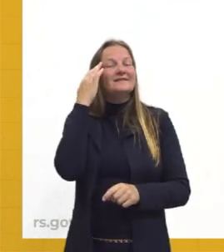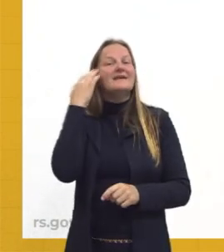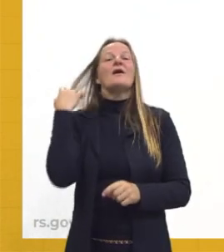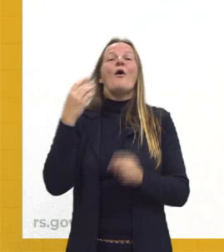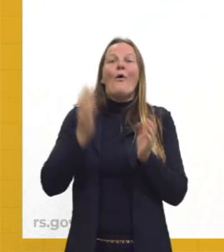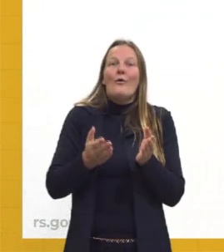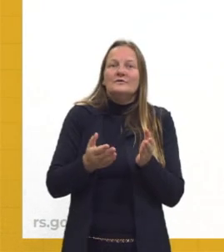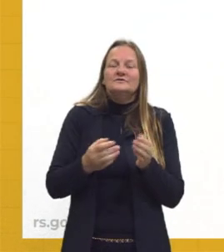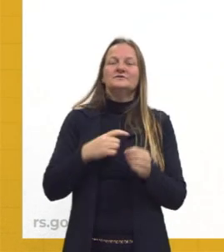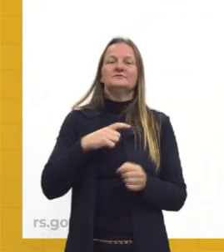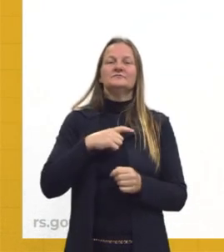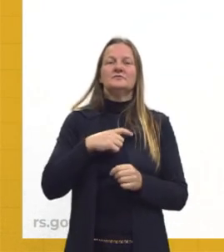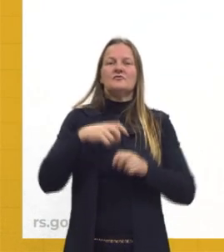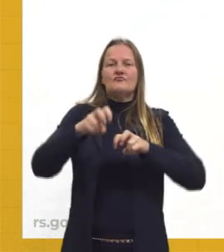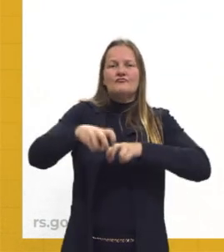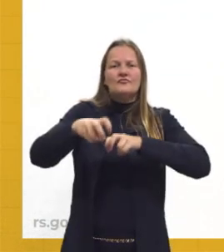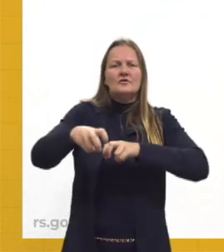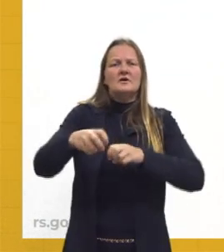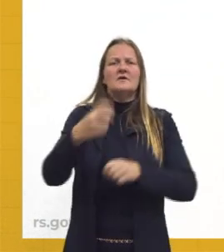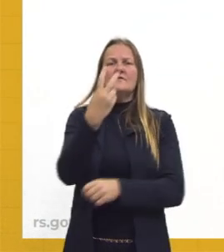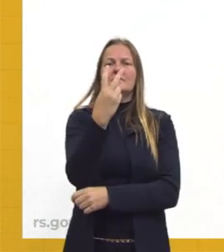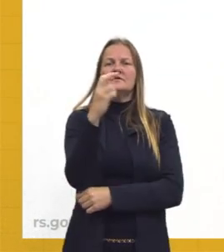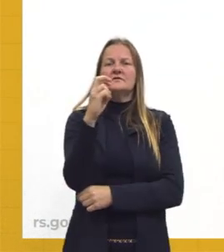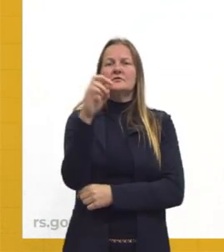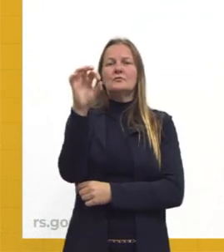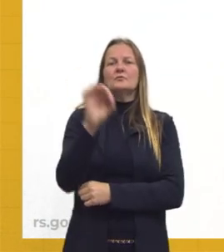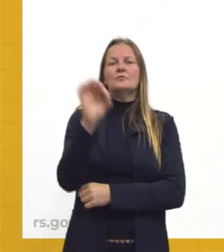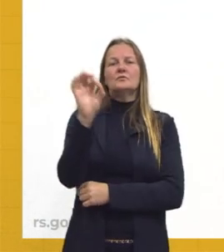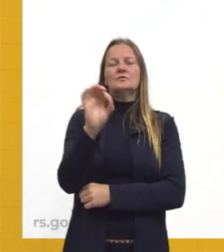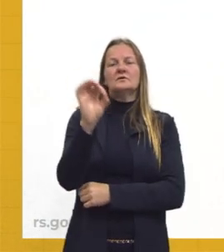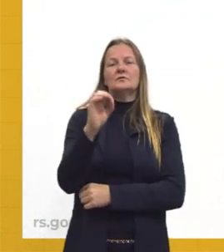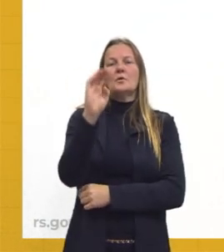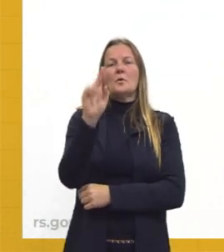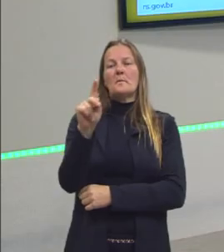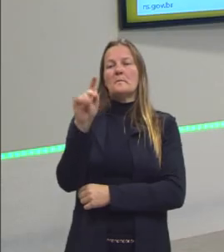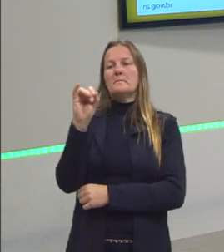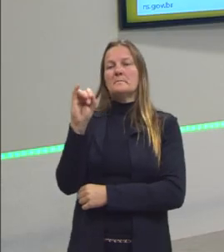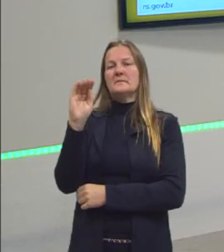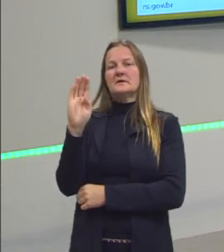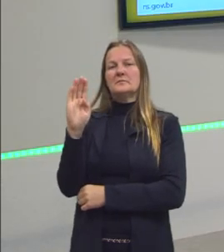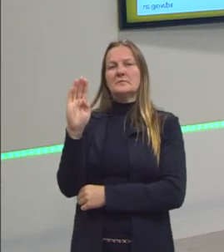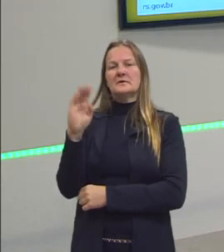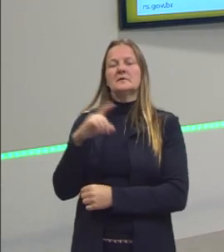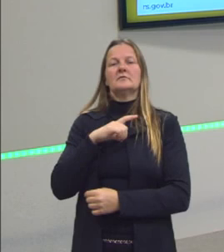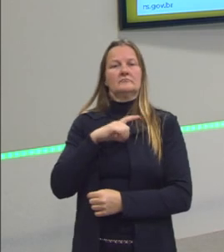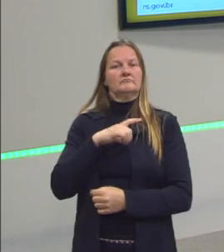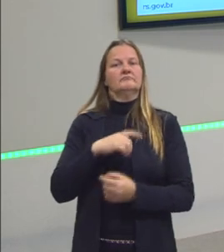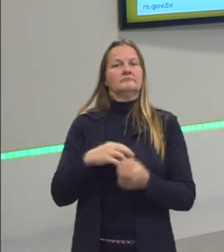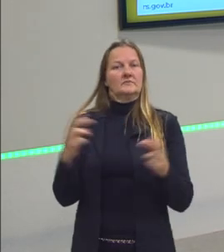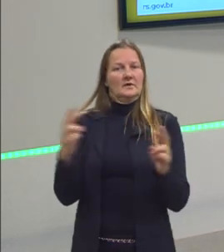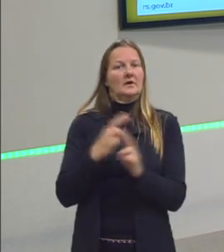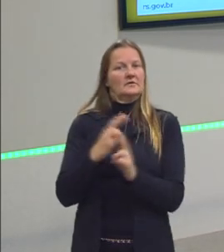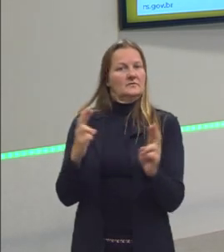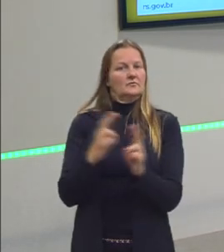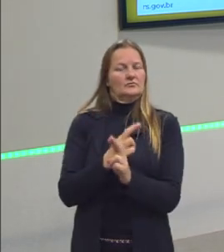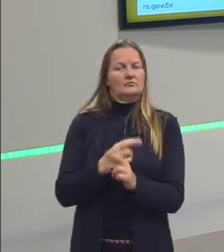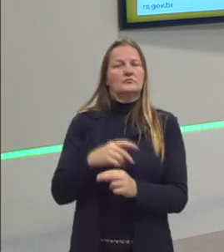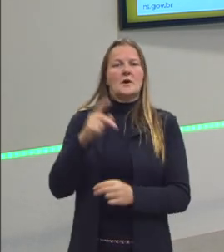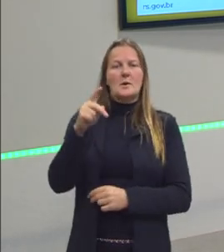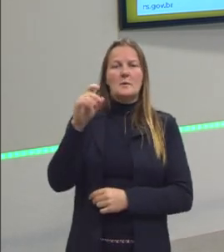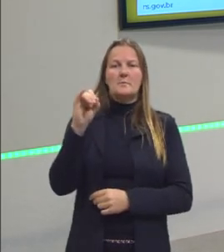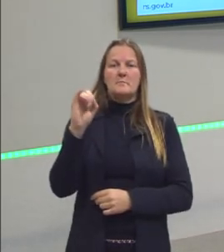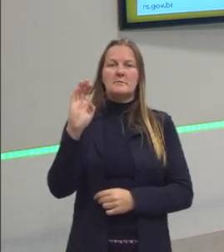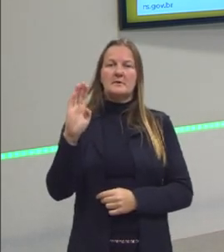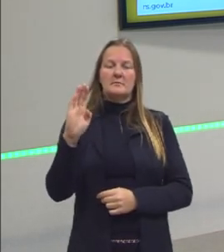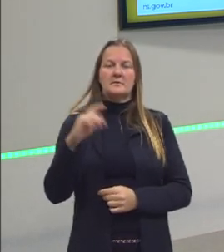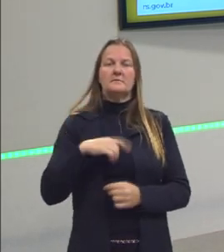agronegócio corresponde a 25% do PIB, gurizada, é muita coisa relacionada a isso, tá? E aí nós